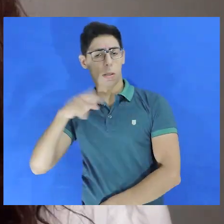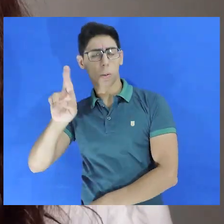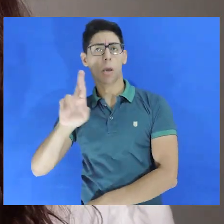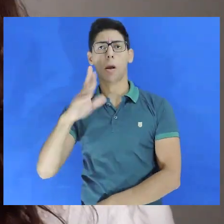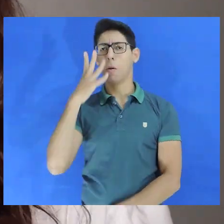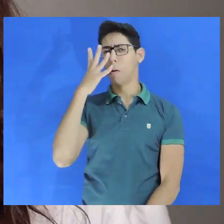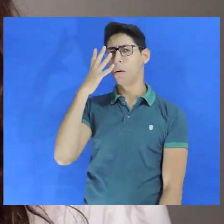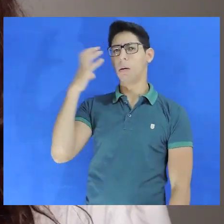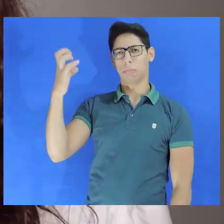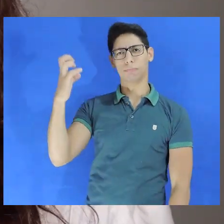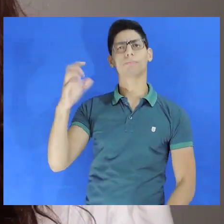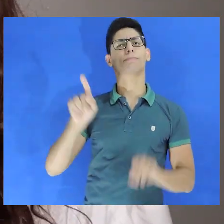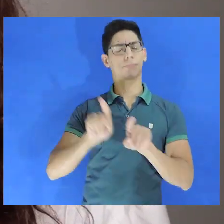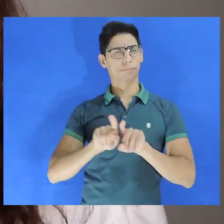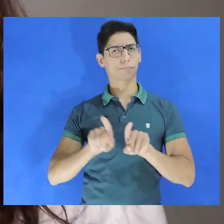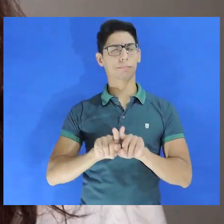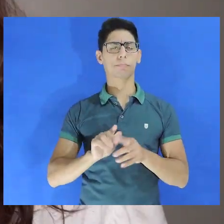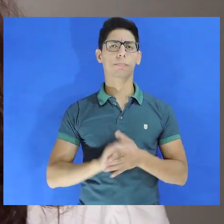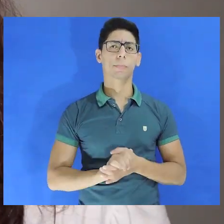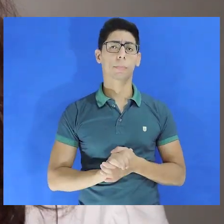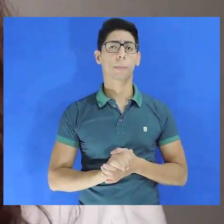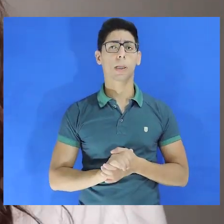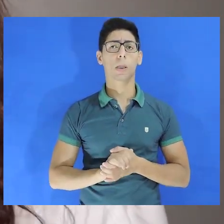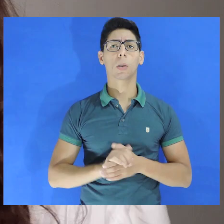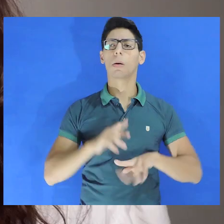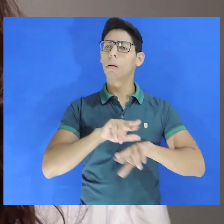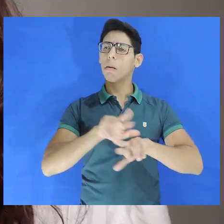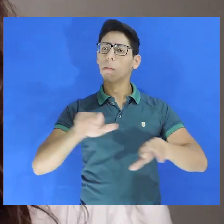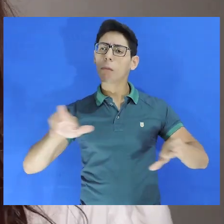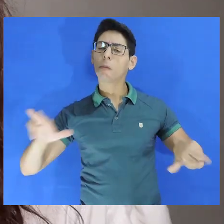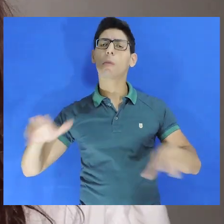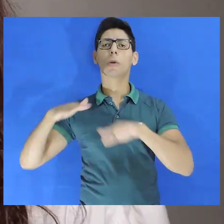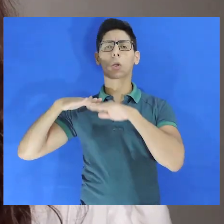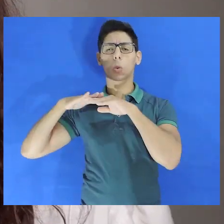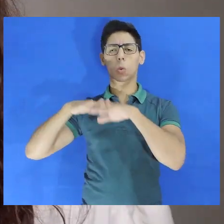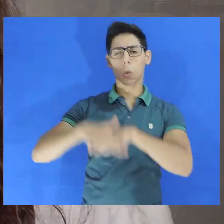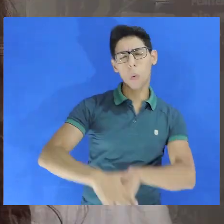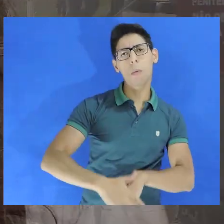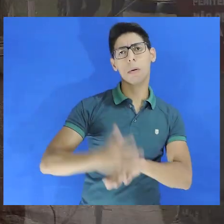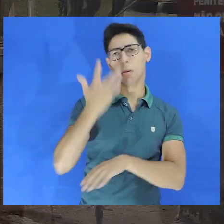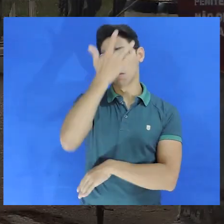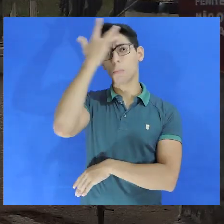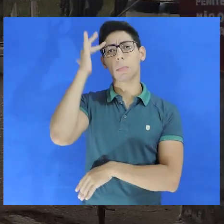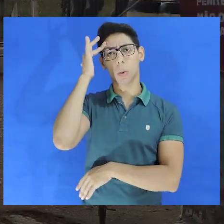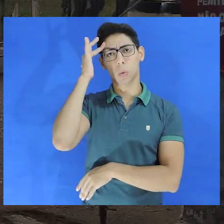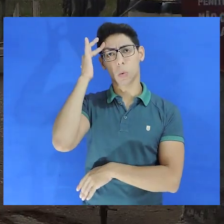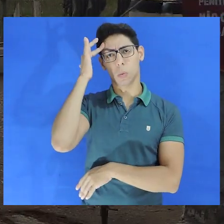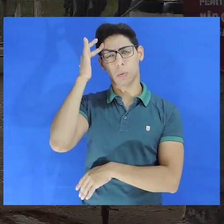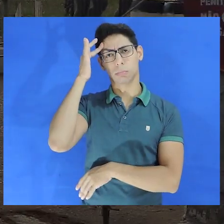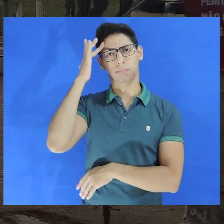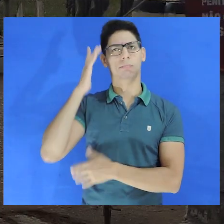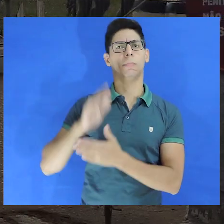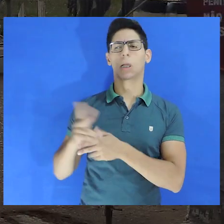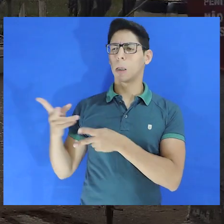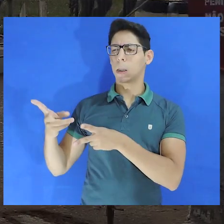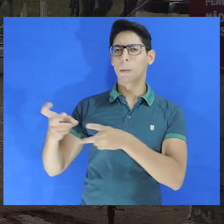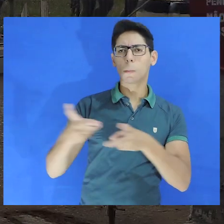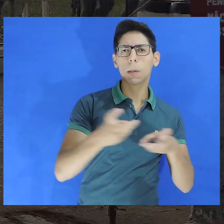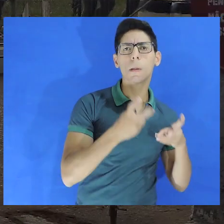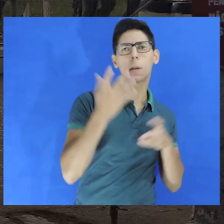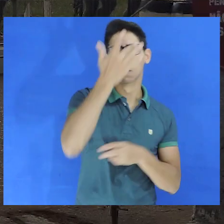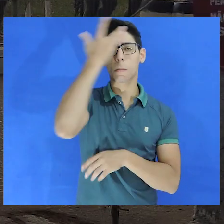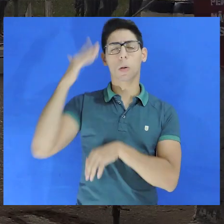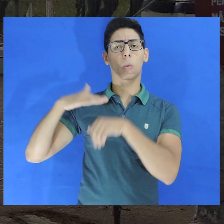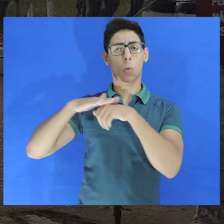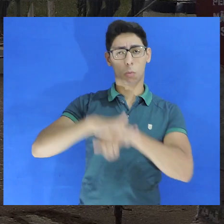religião, orientação sexual, outras formas de tratamento humilhante ou degradante, revista vexatória contra